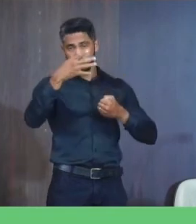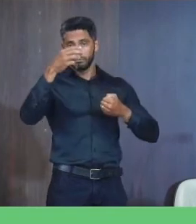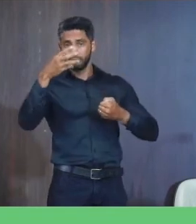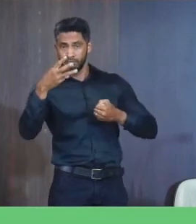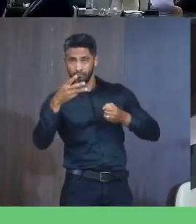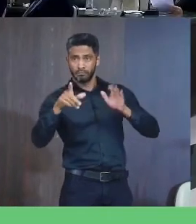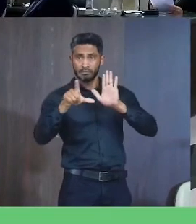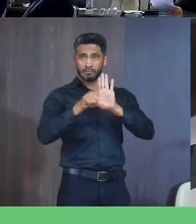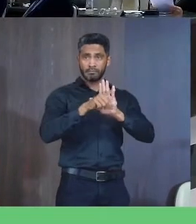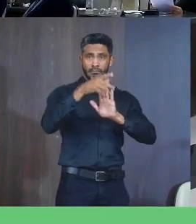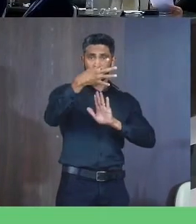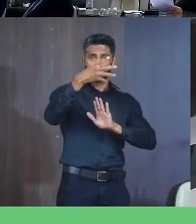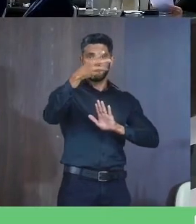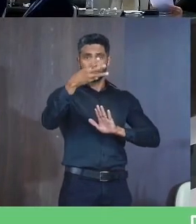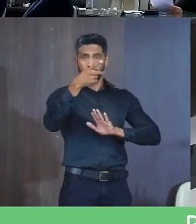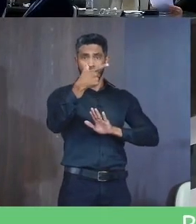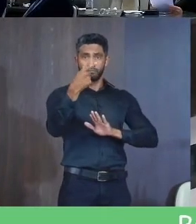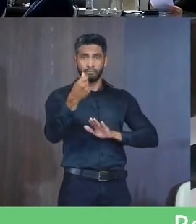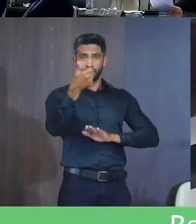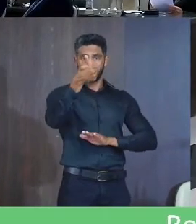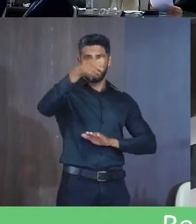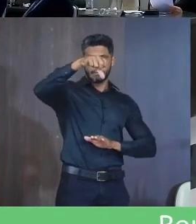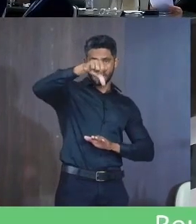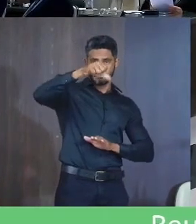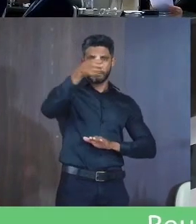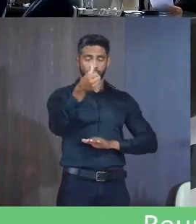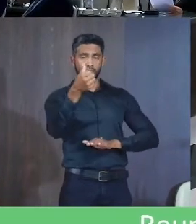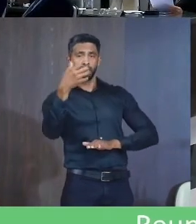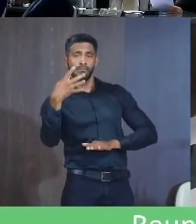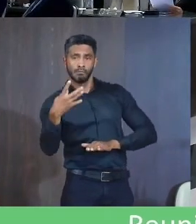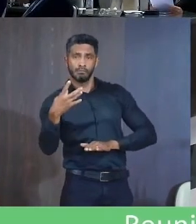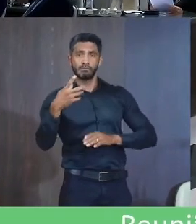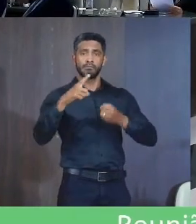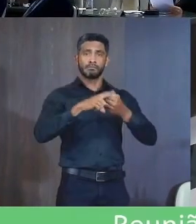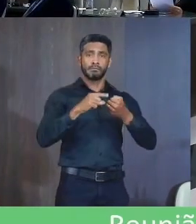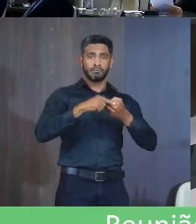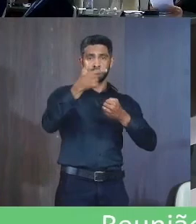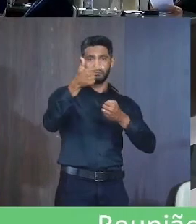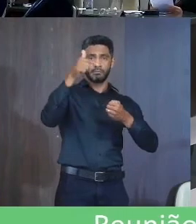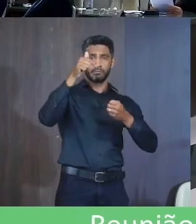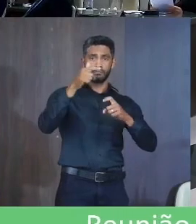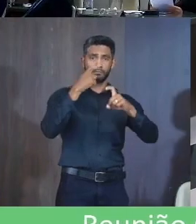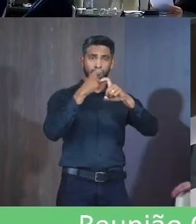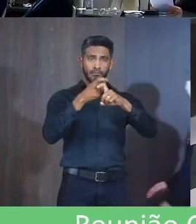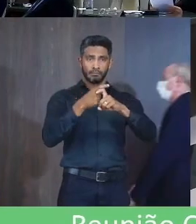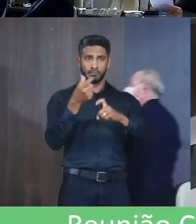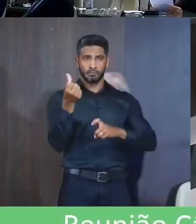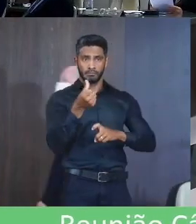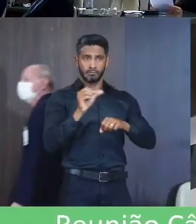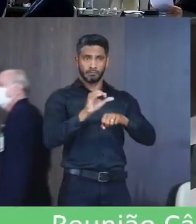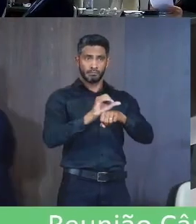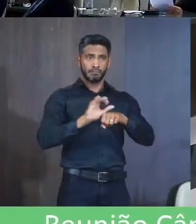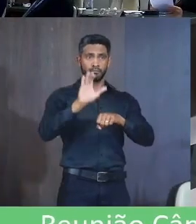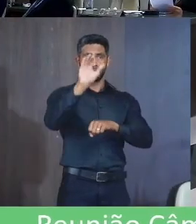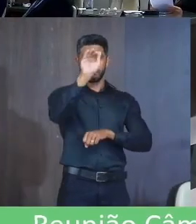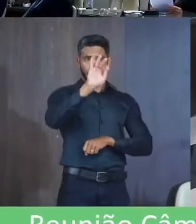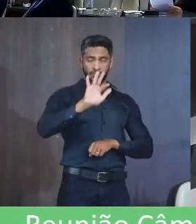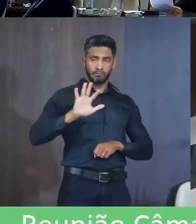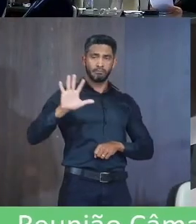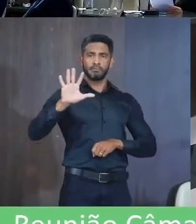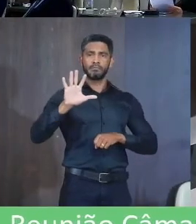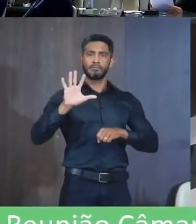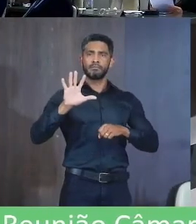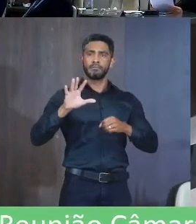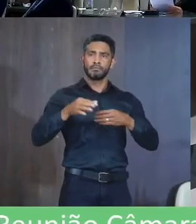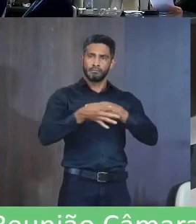de 1964 E no artigo 67, inciso VI Da Constituição Federal e das outras providências De autoria do Poder